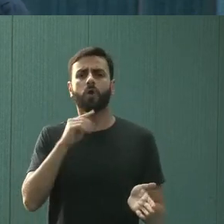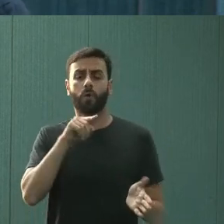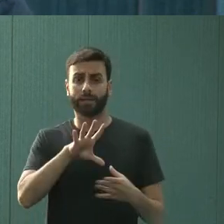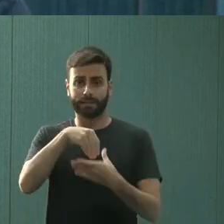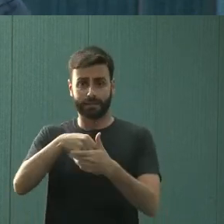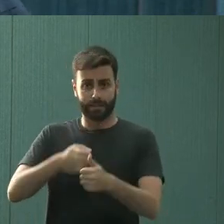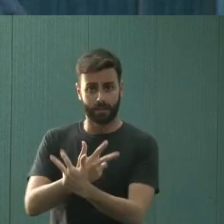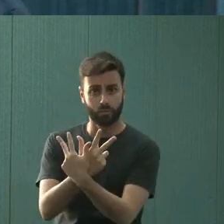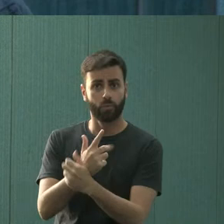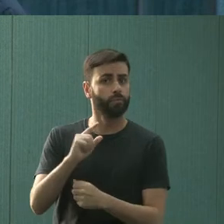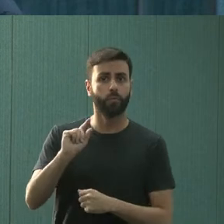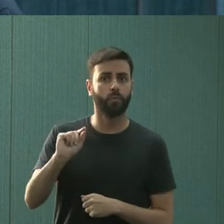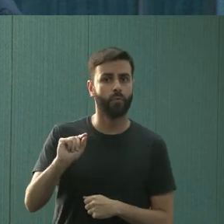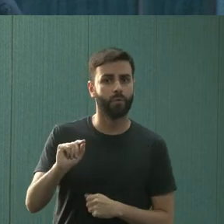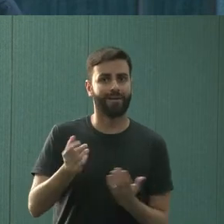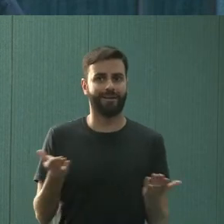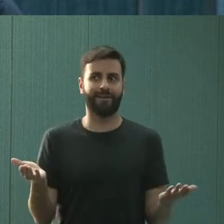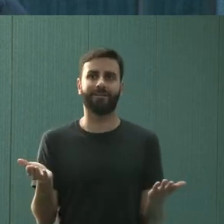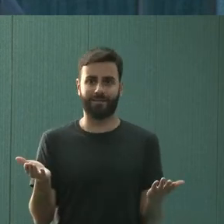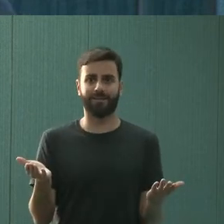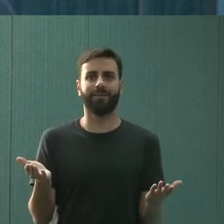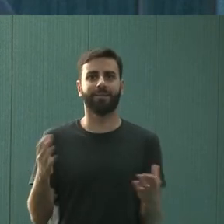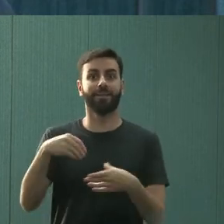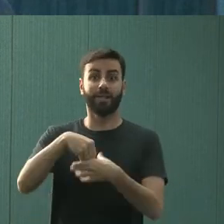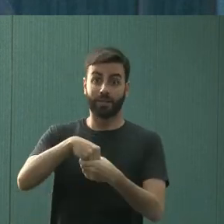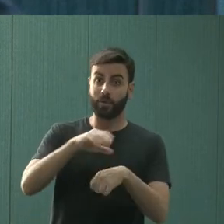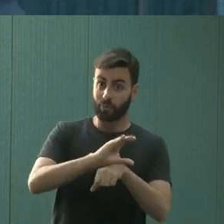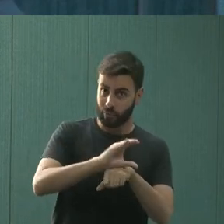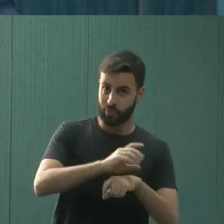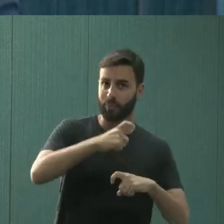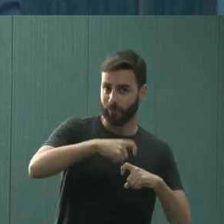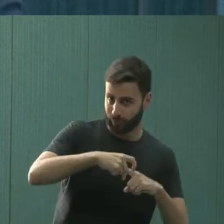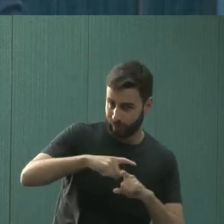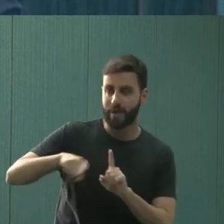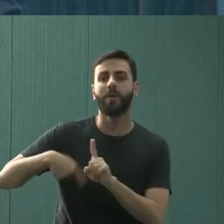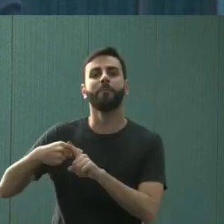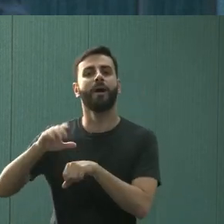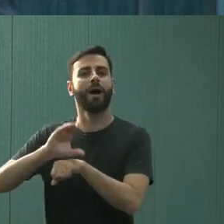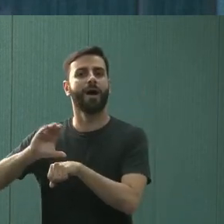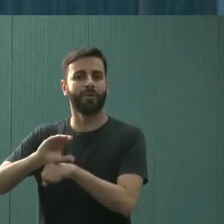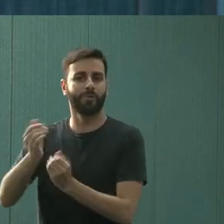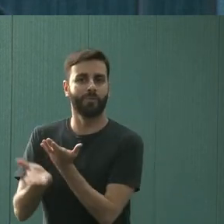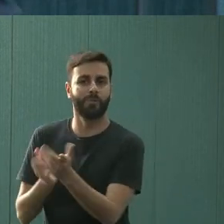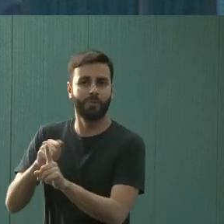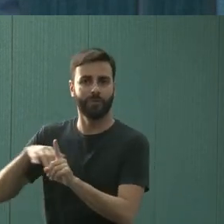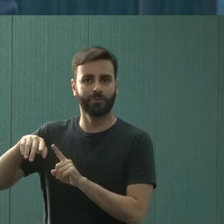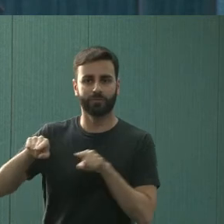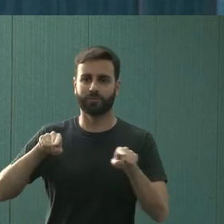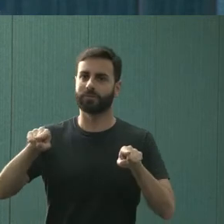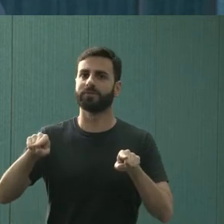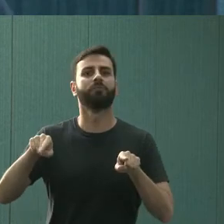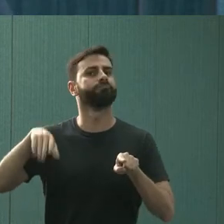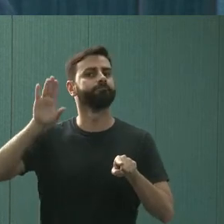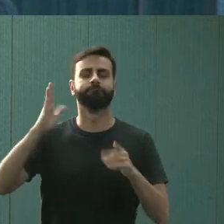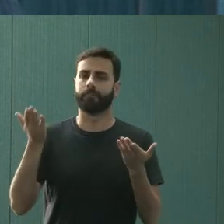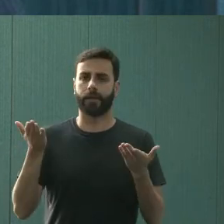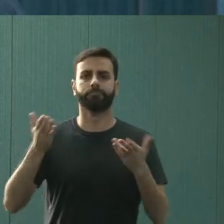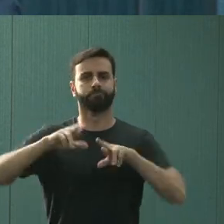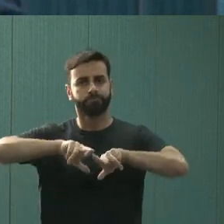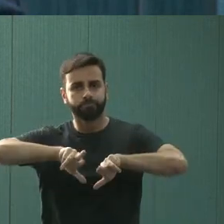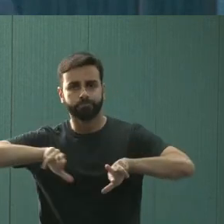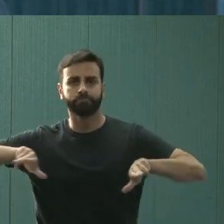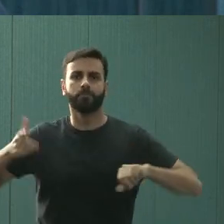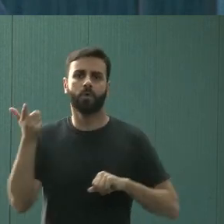dentro da universidade, agora, serviço social e medicina, então, isso amplia possibilidades de